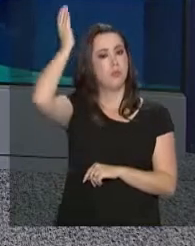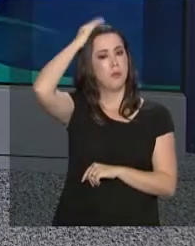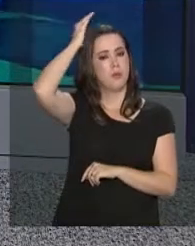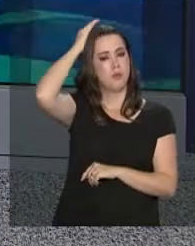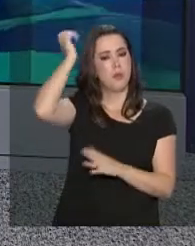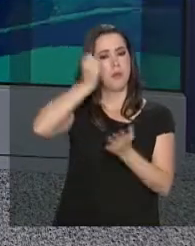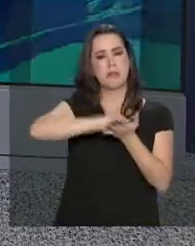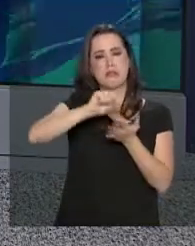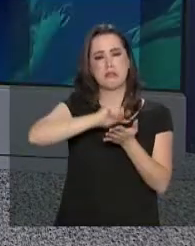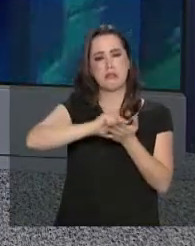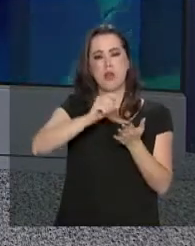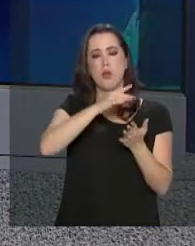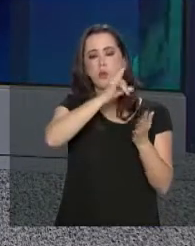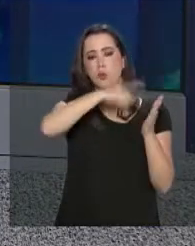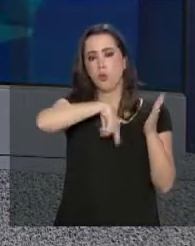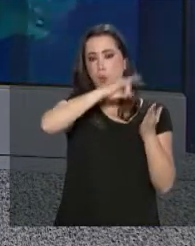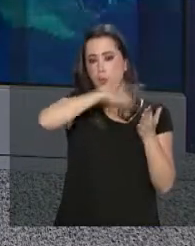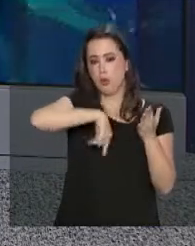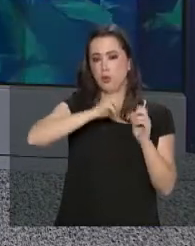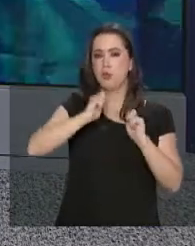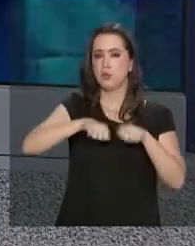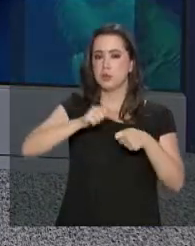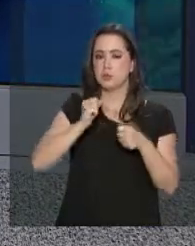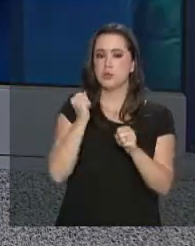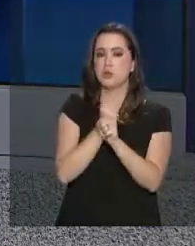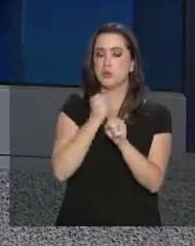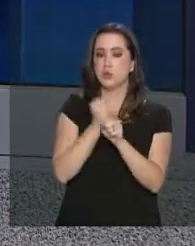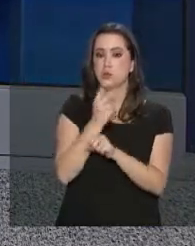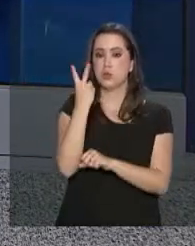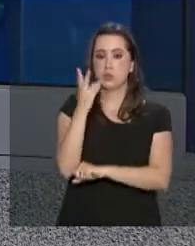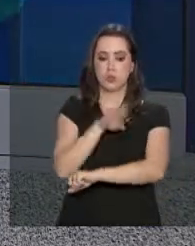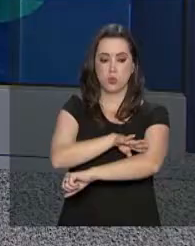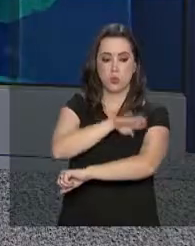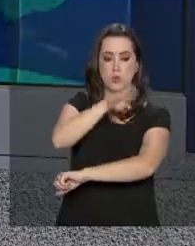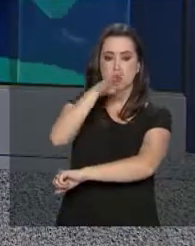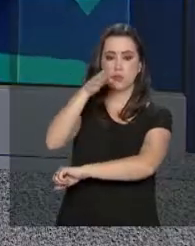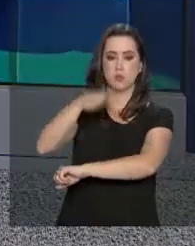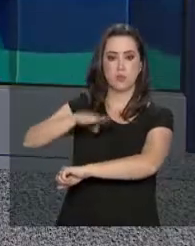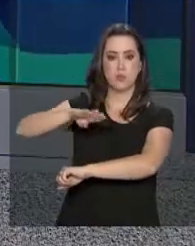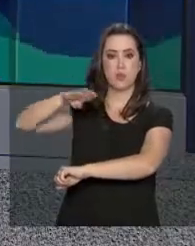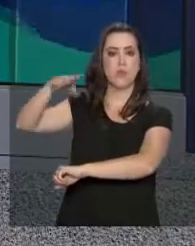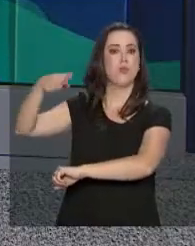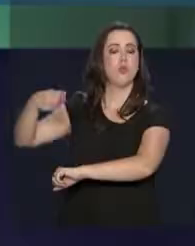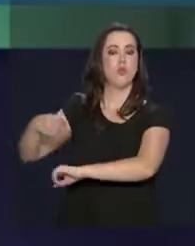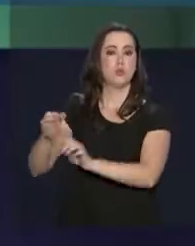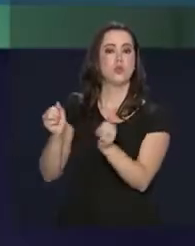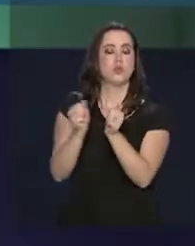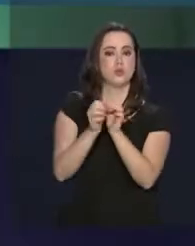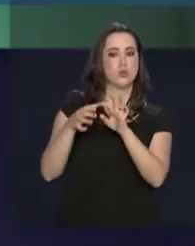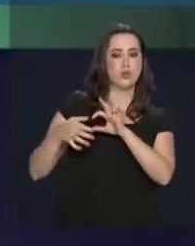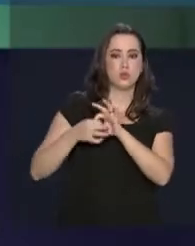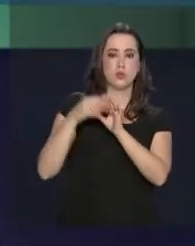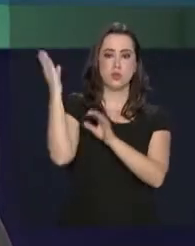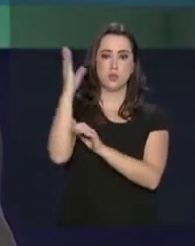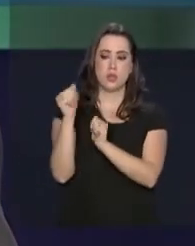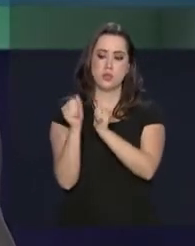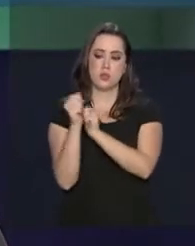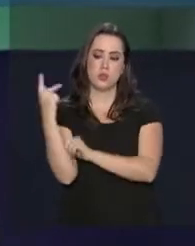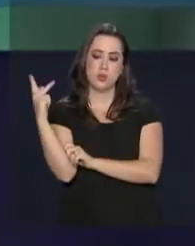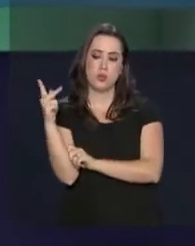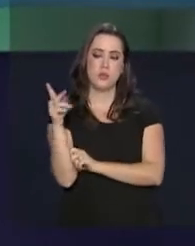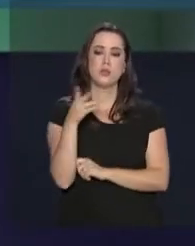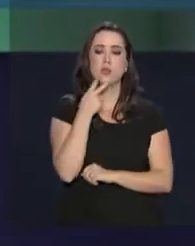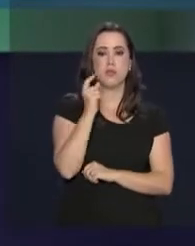assinar a declaração que possibilitará a construção de duas pontes entre Brasil e Paraguai. E sobre a construção dessas